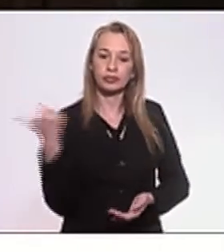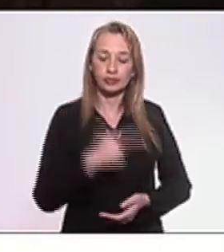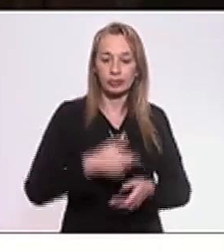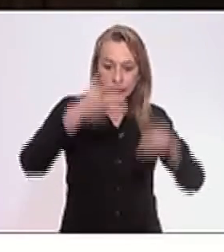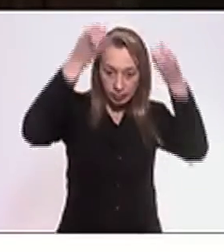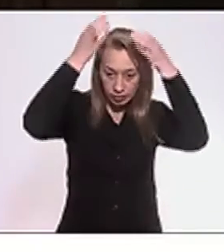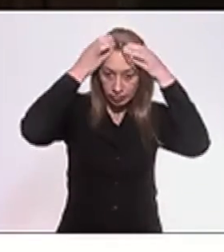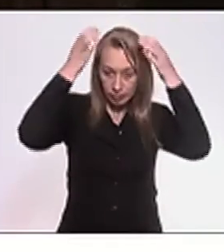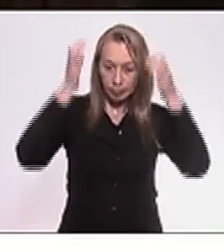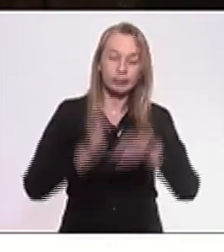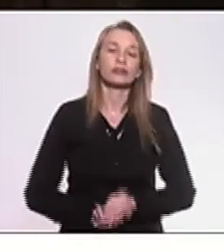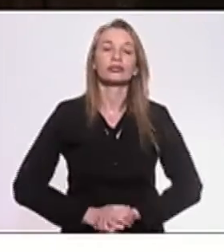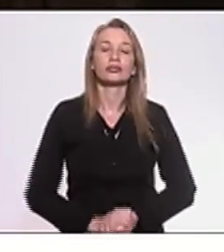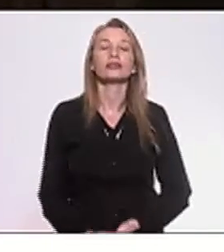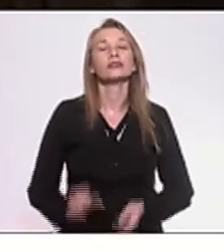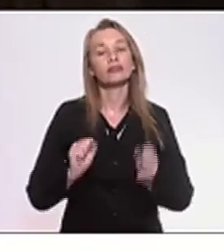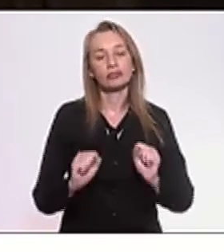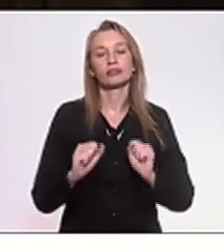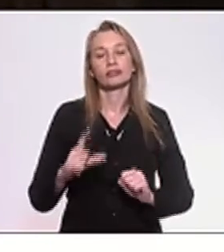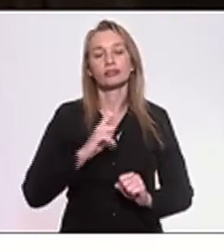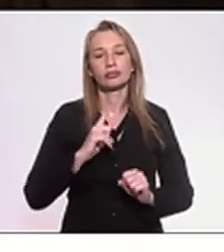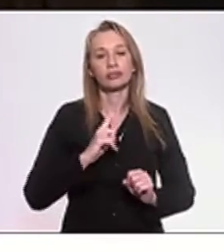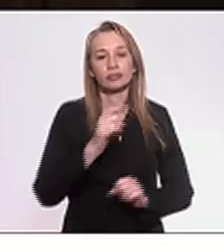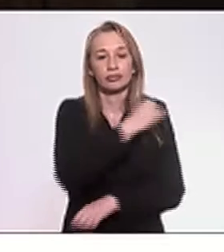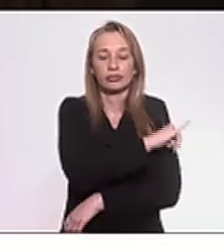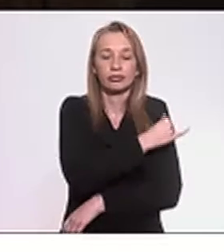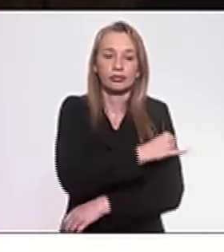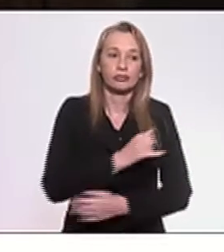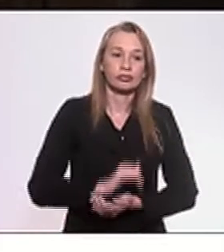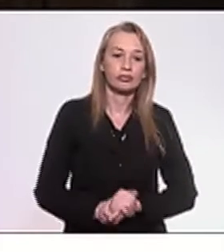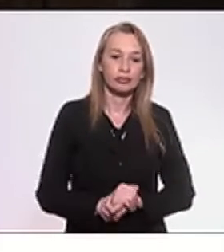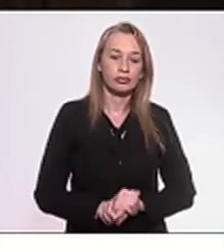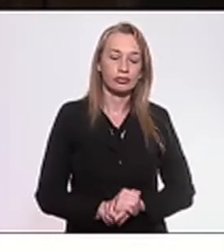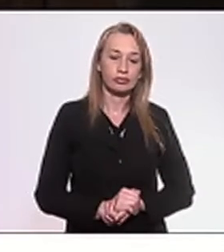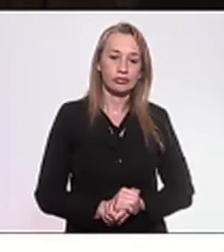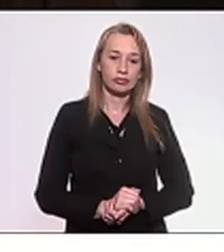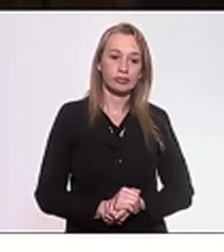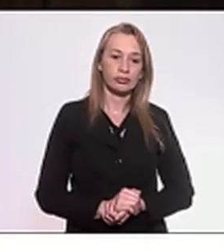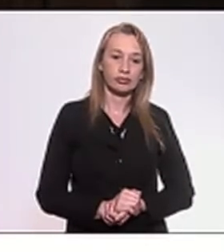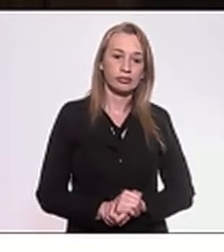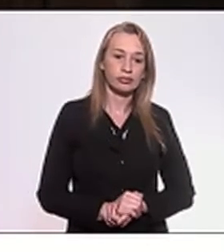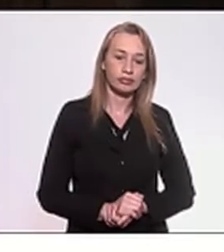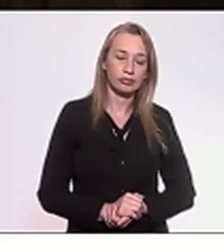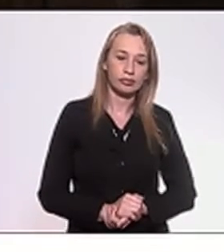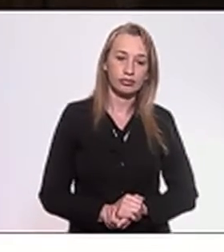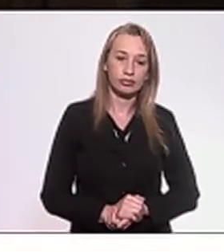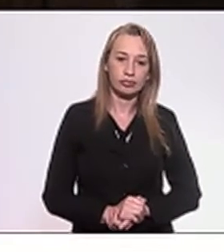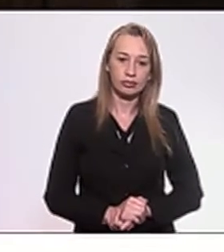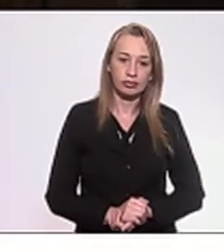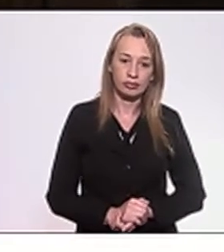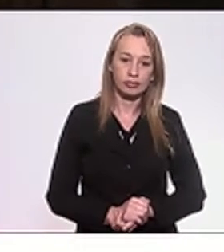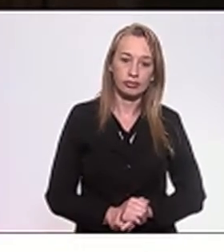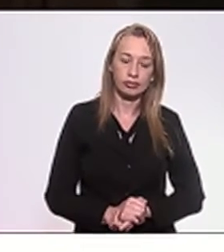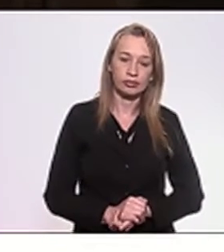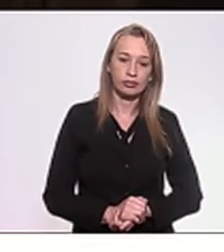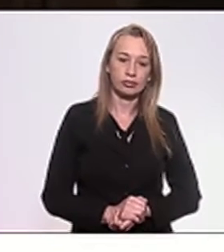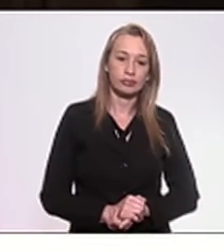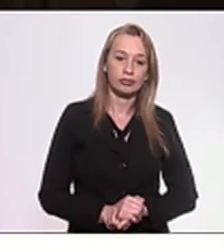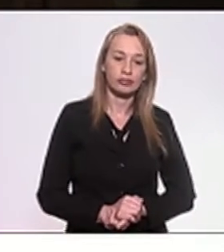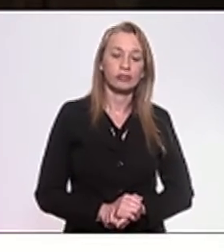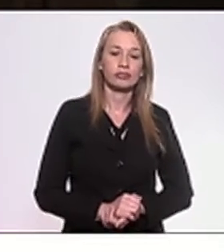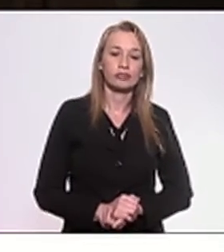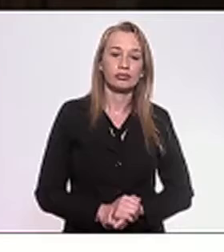poderíamos ter no Rio de Janeiro como concessão que pudesse se viabilizar